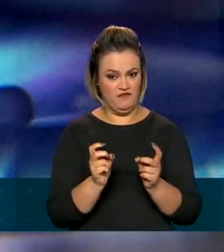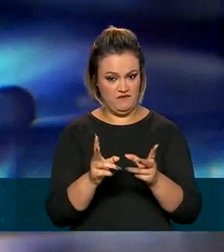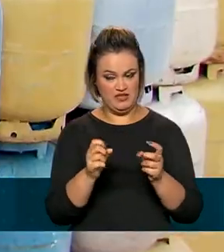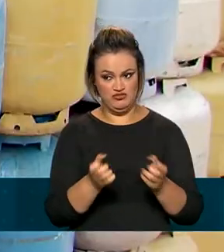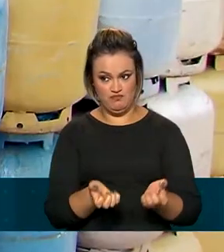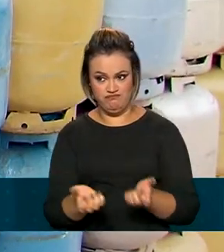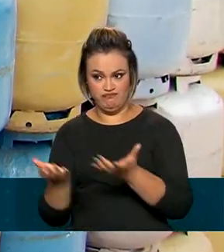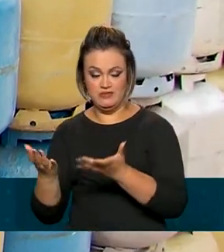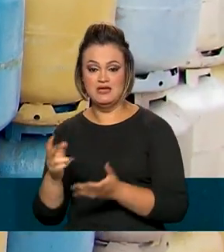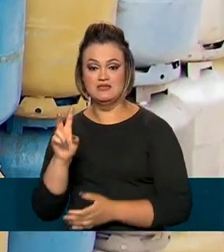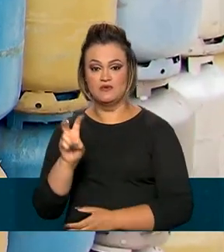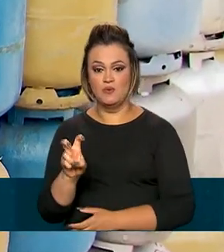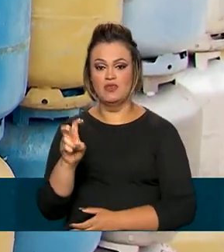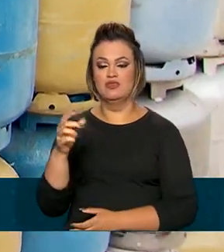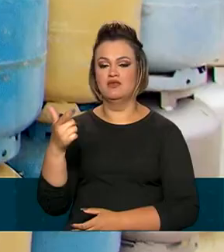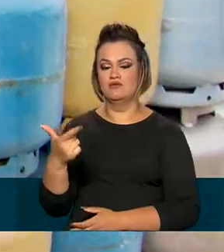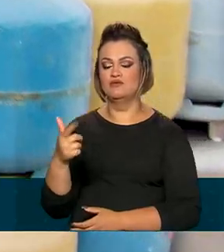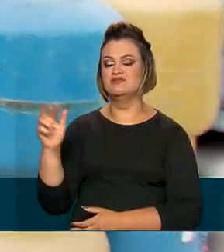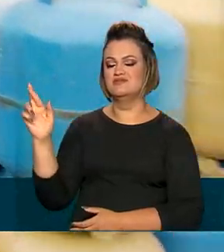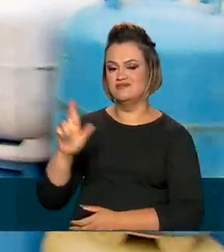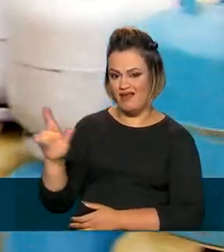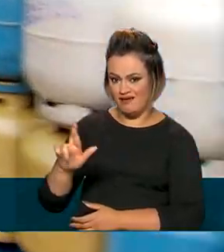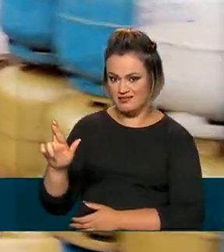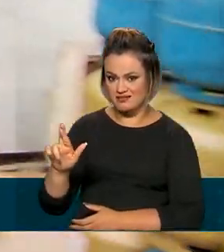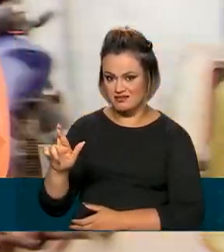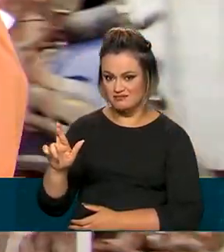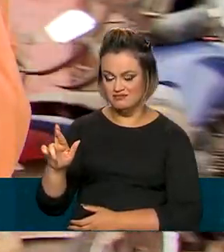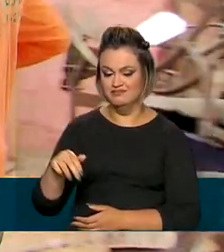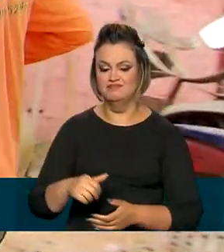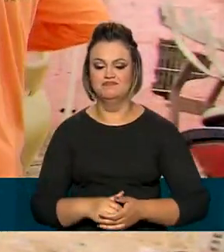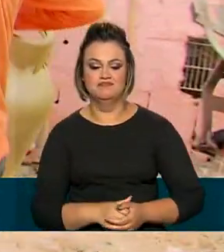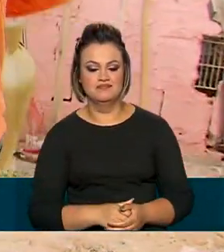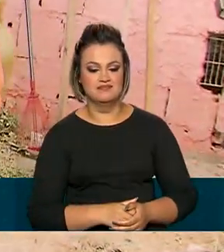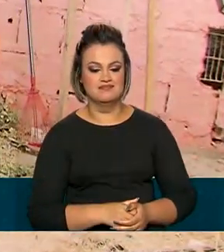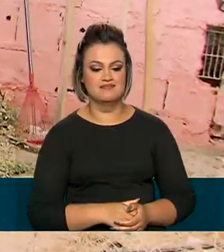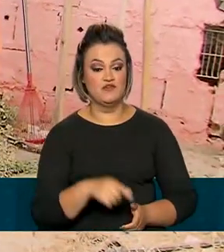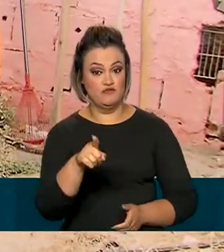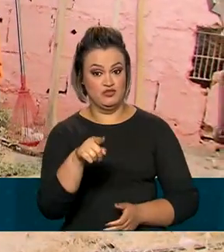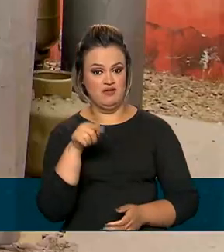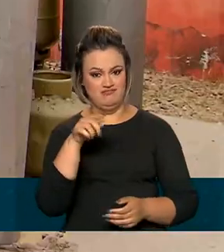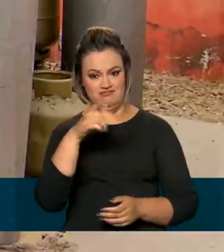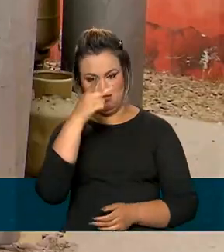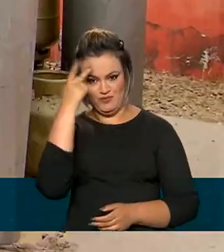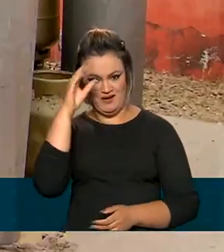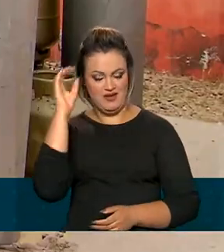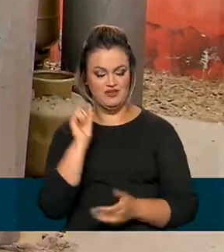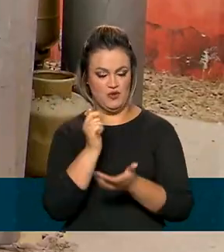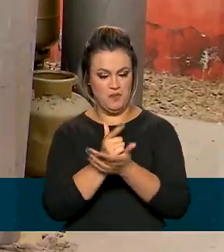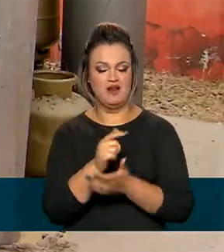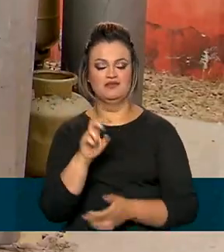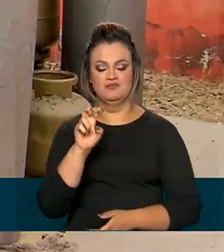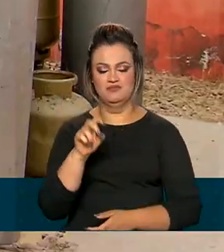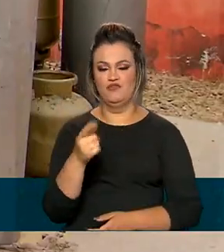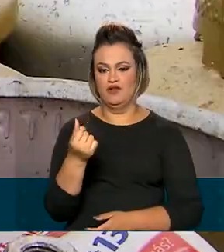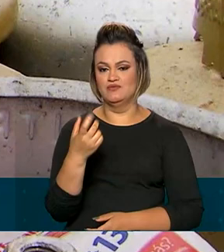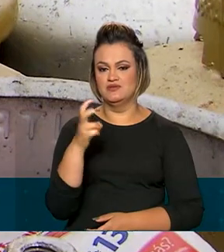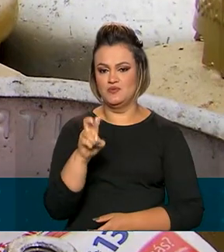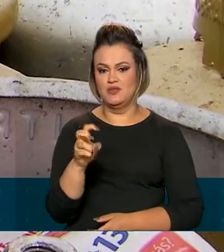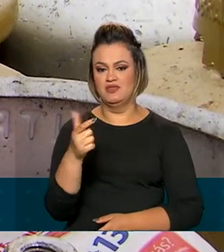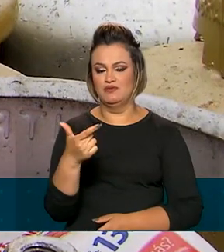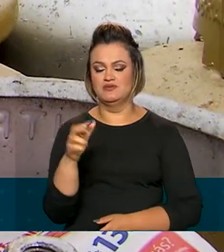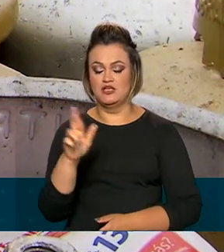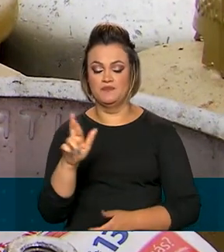de R 52,34 pelo botijão de 13 quilos. Em nota, a estatal informou que essa redução